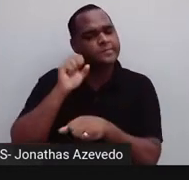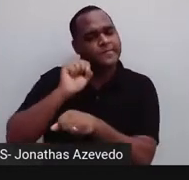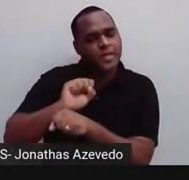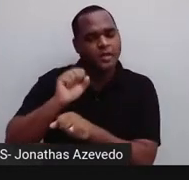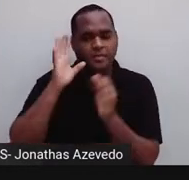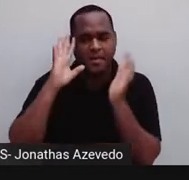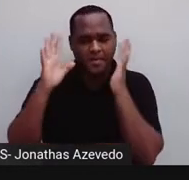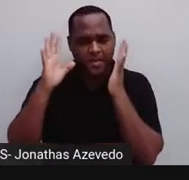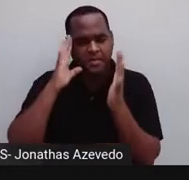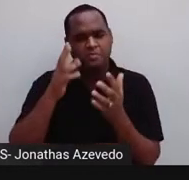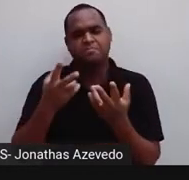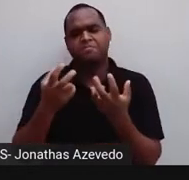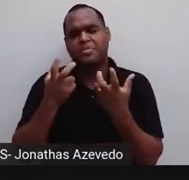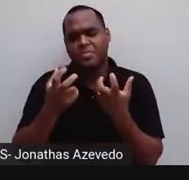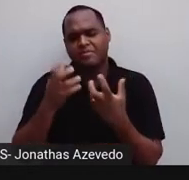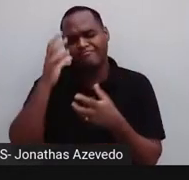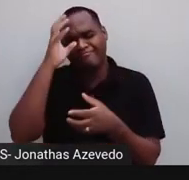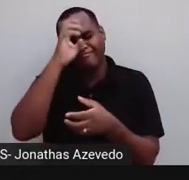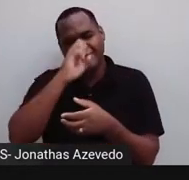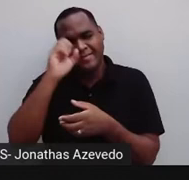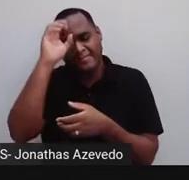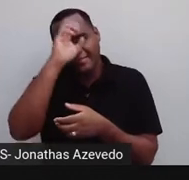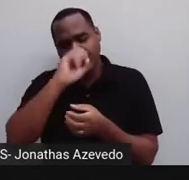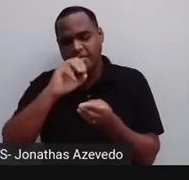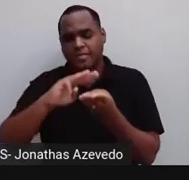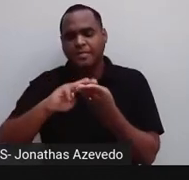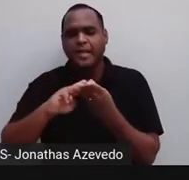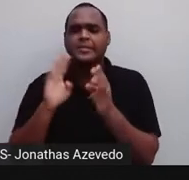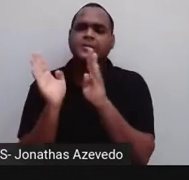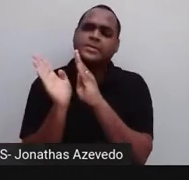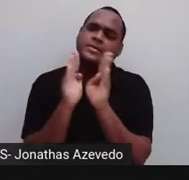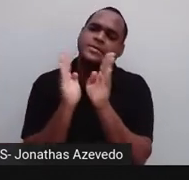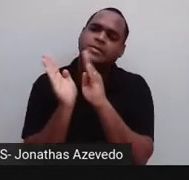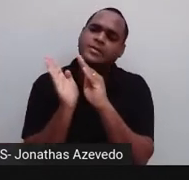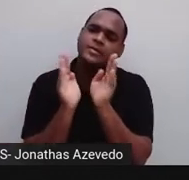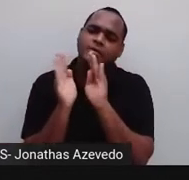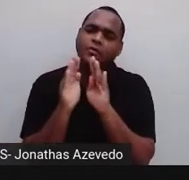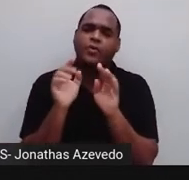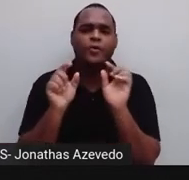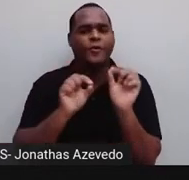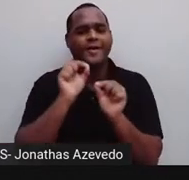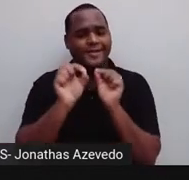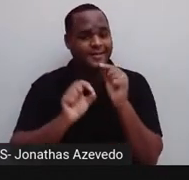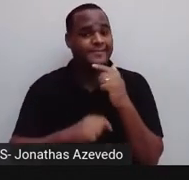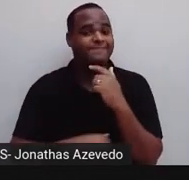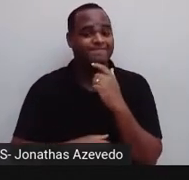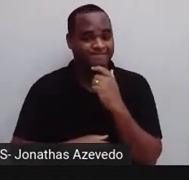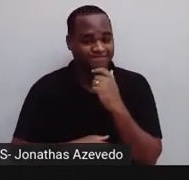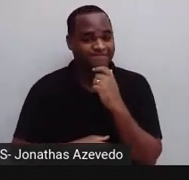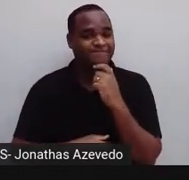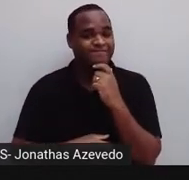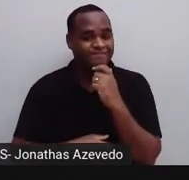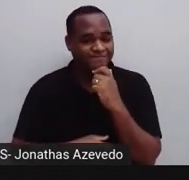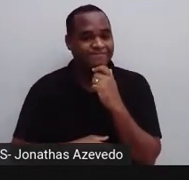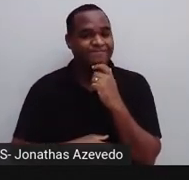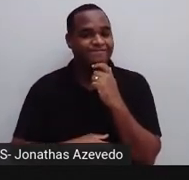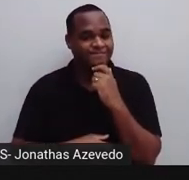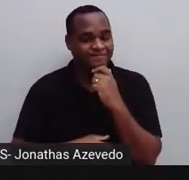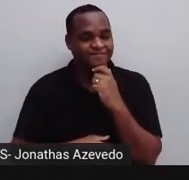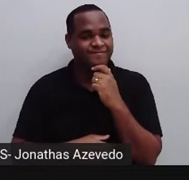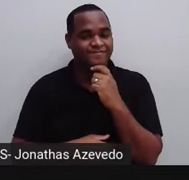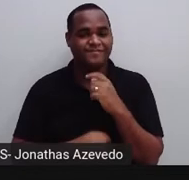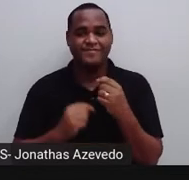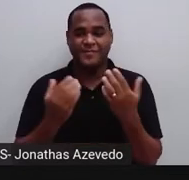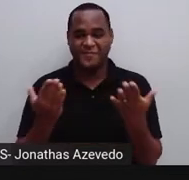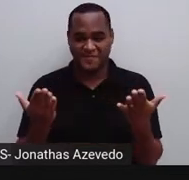percebesse o quanto você tinha aprendido até um determinado momento da aula. E a